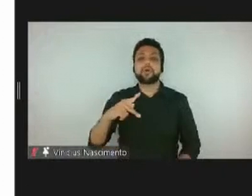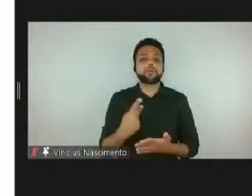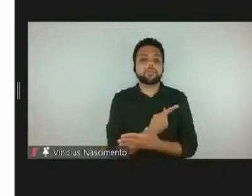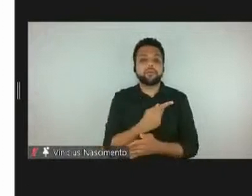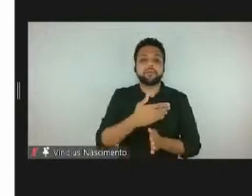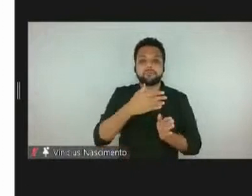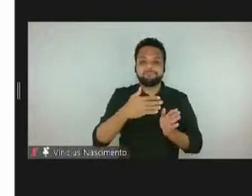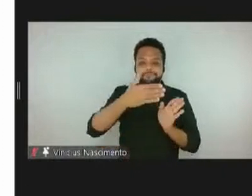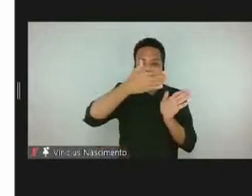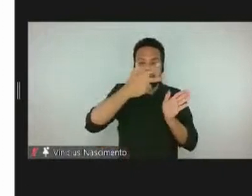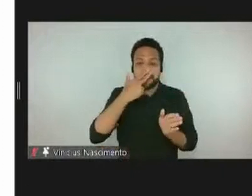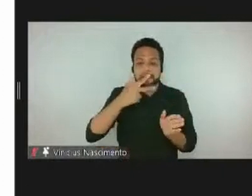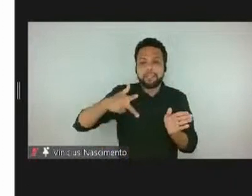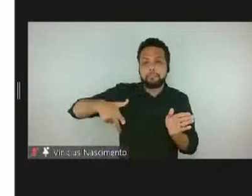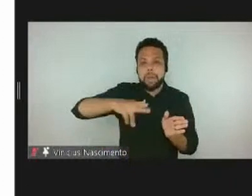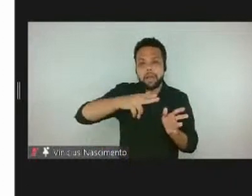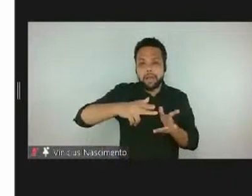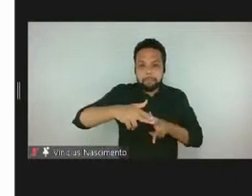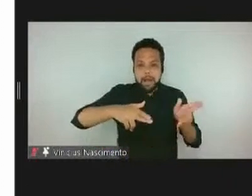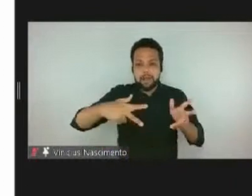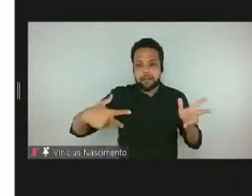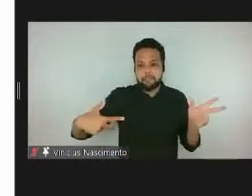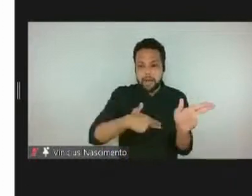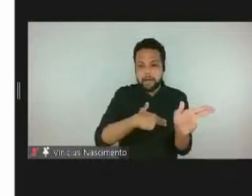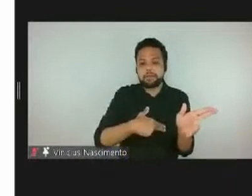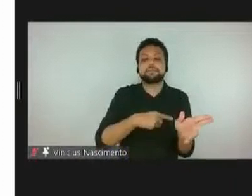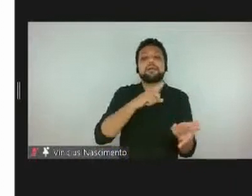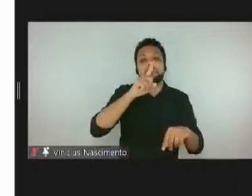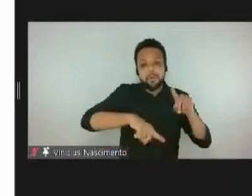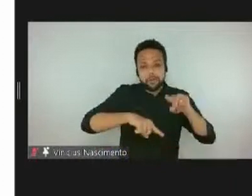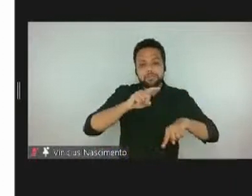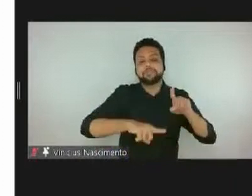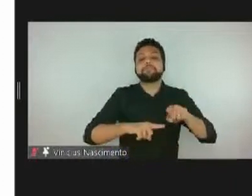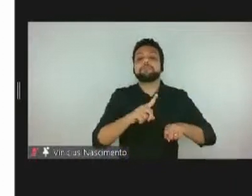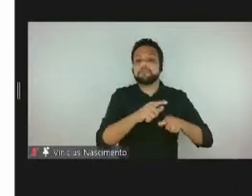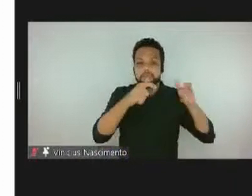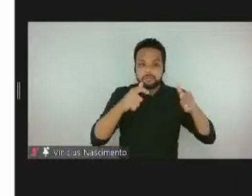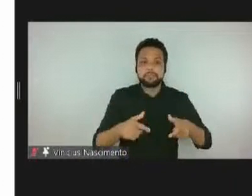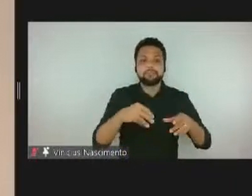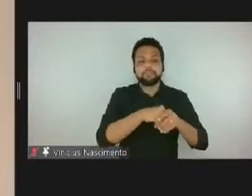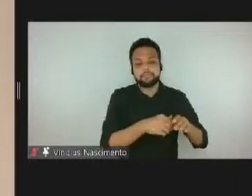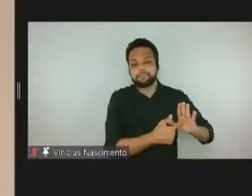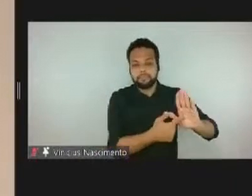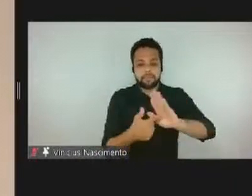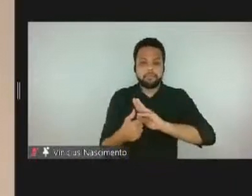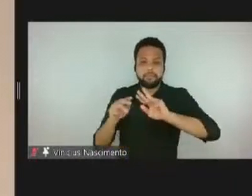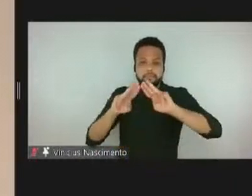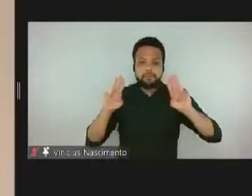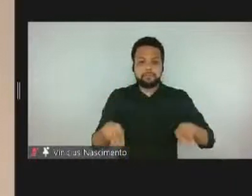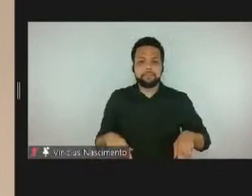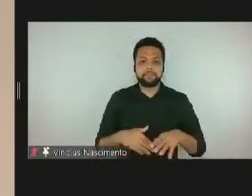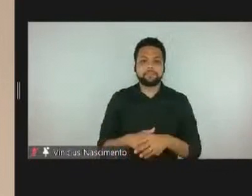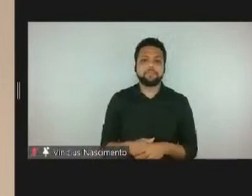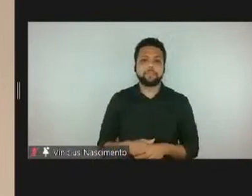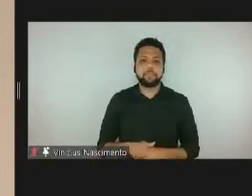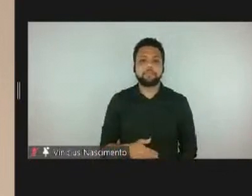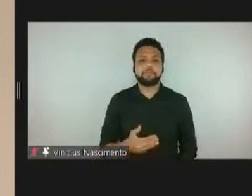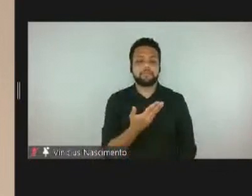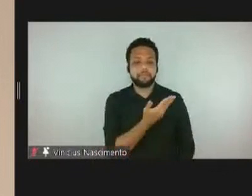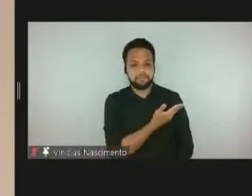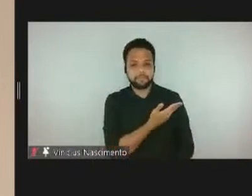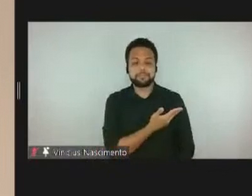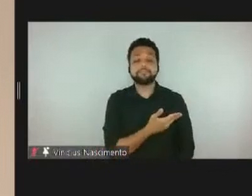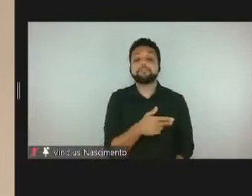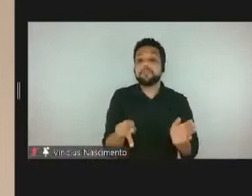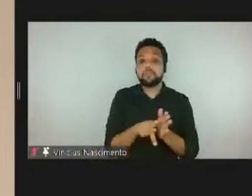é um dos objetos que a gente tem acesso no espaço expositivo do museu. E esse, é da Edith